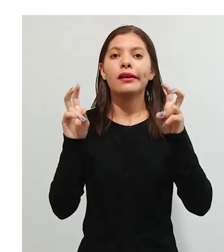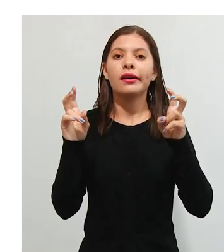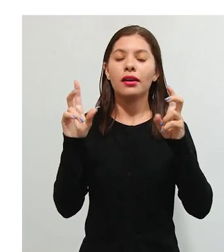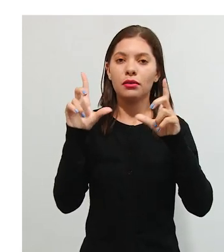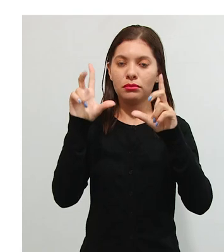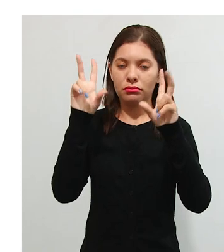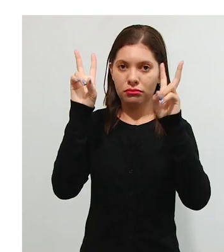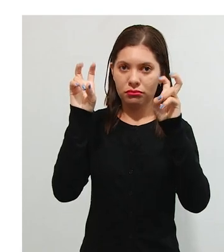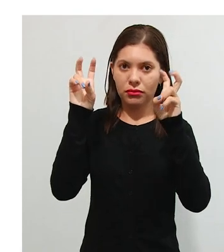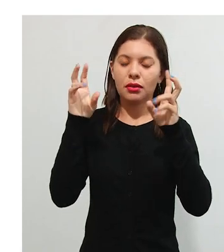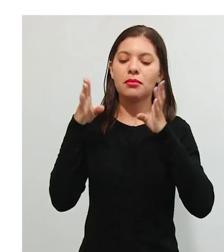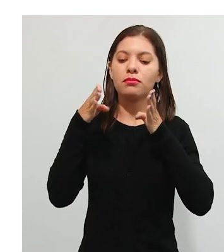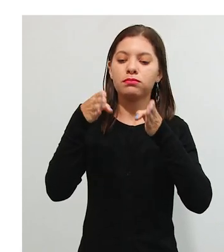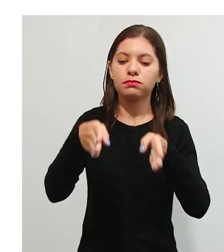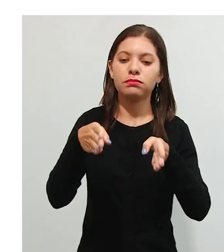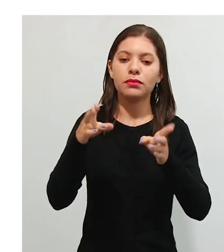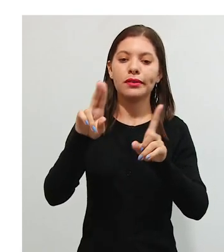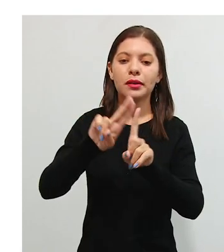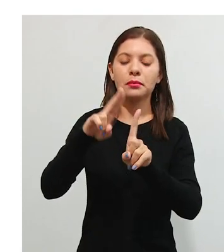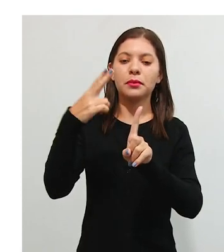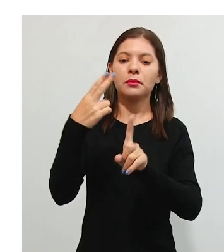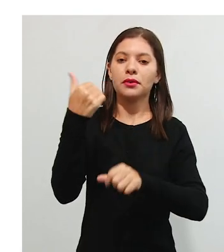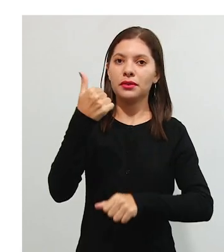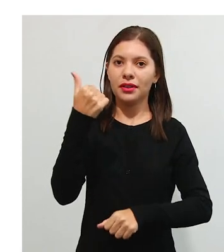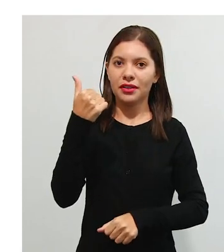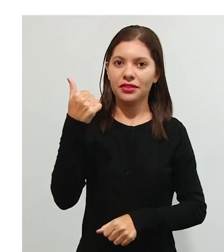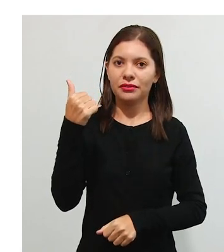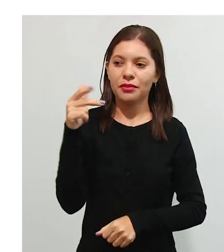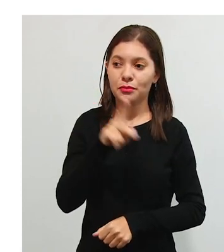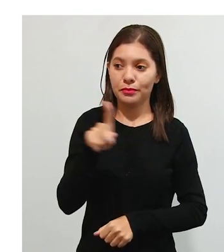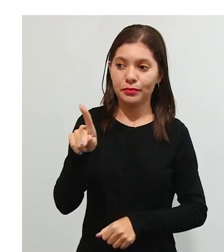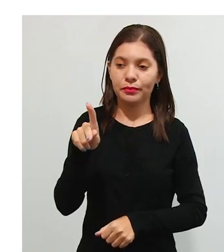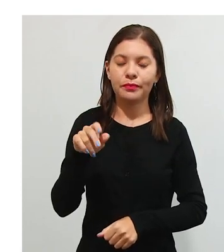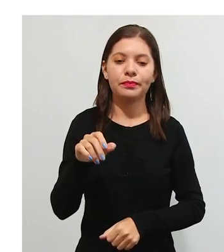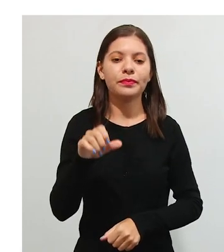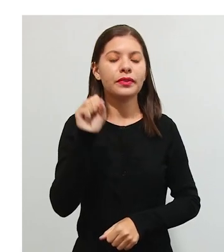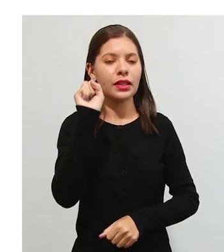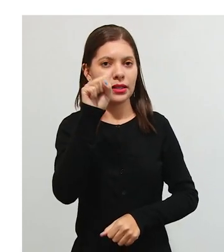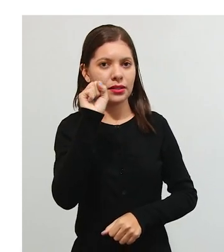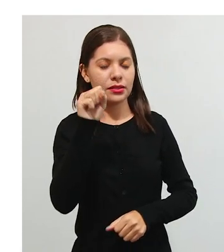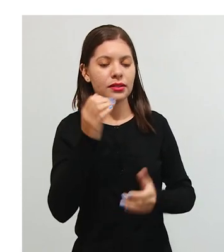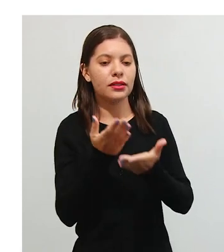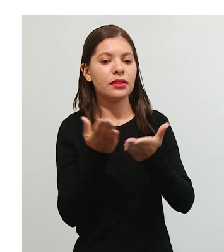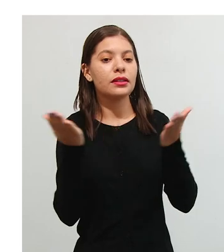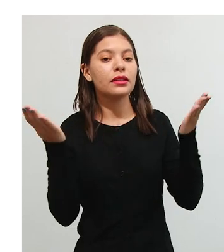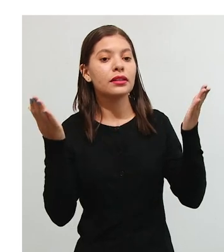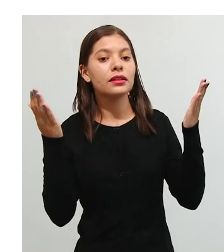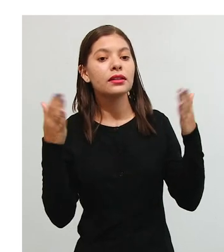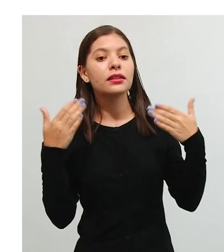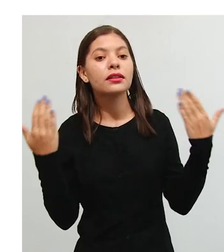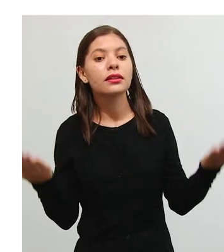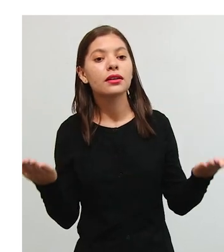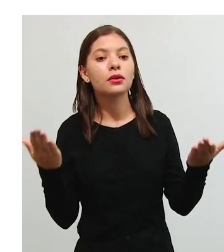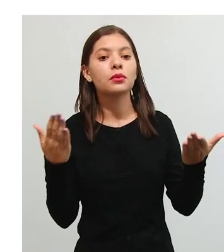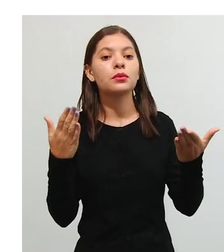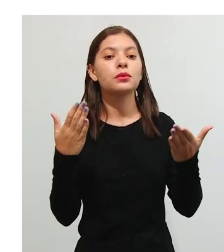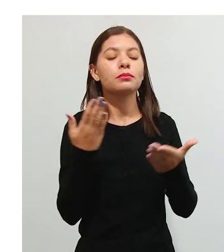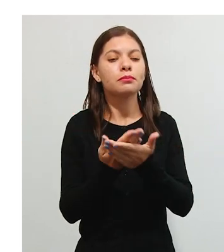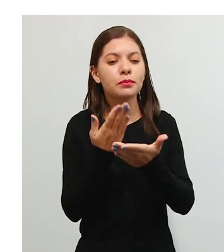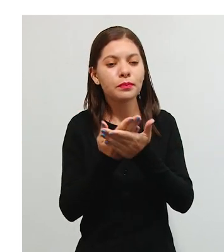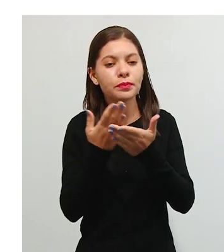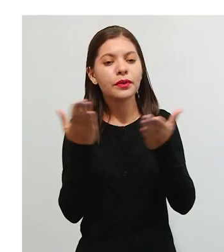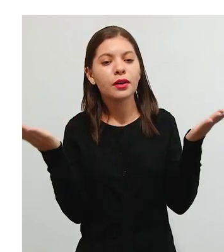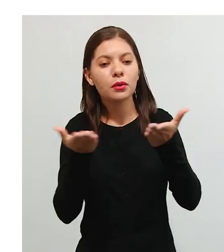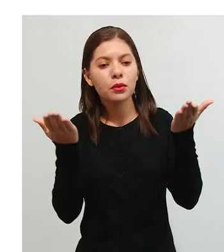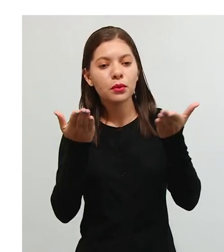unidade e nessa aula nós vamos abordar esse tema, né, professora? Isso. Então, nós vamos trabalhar hoje